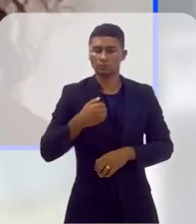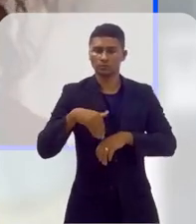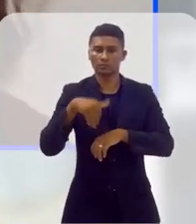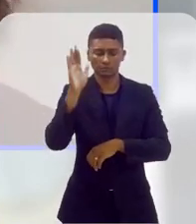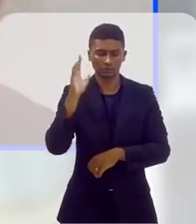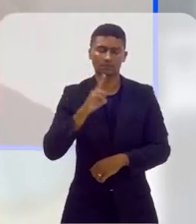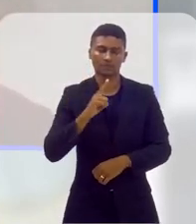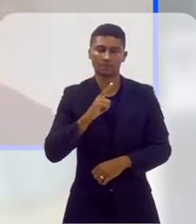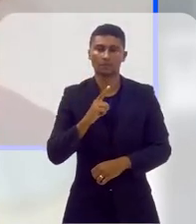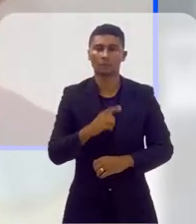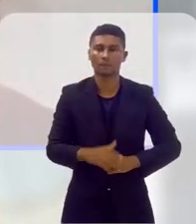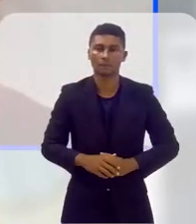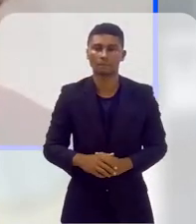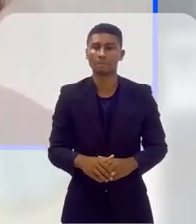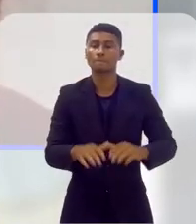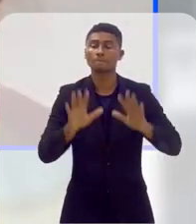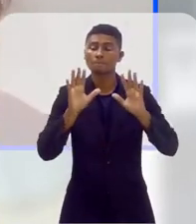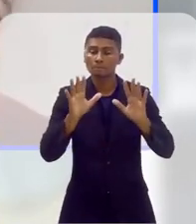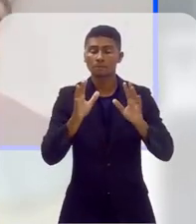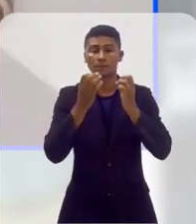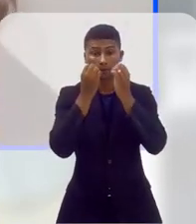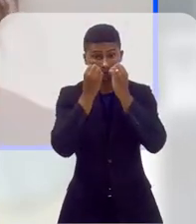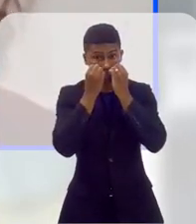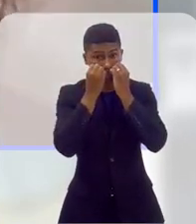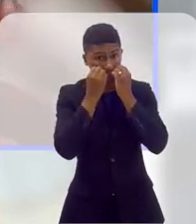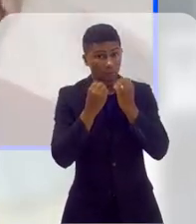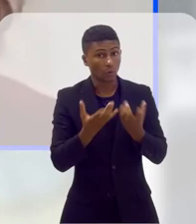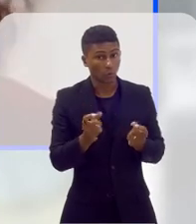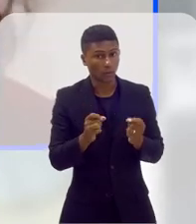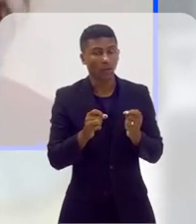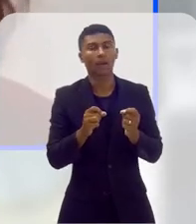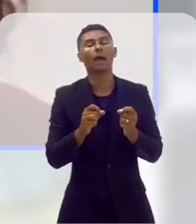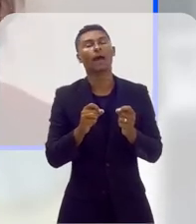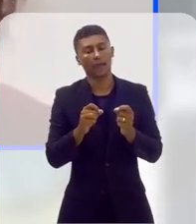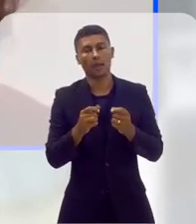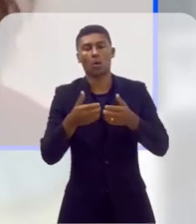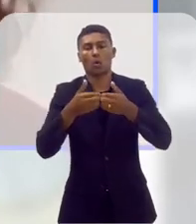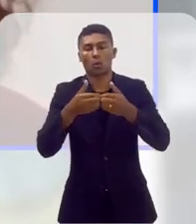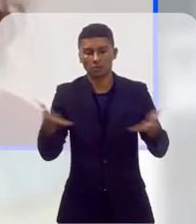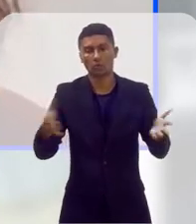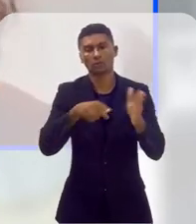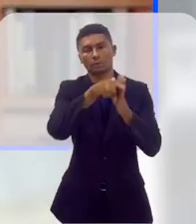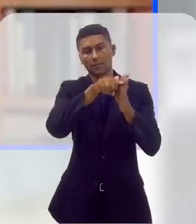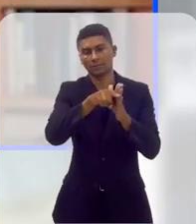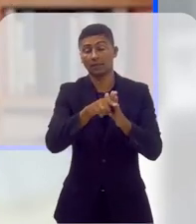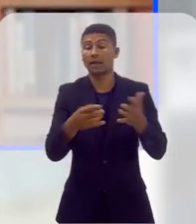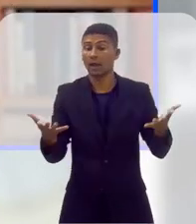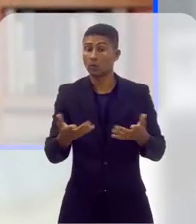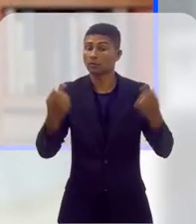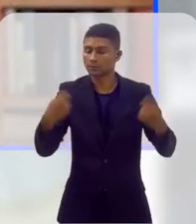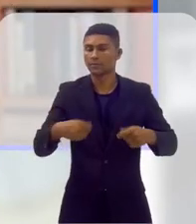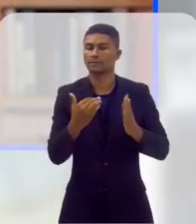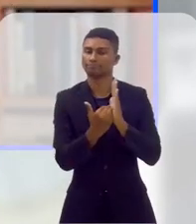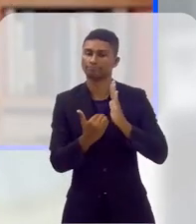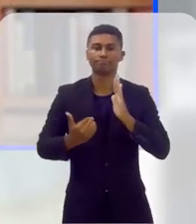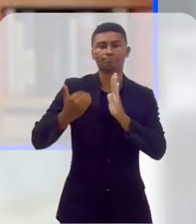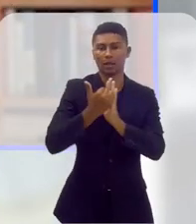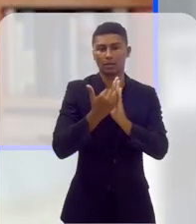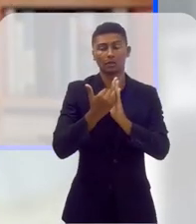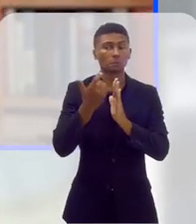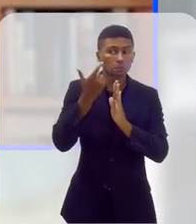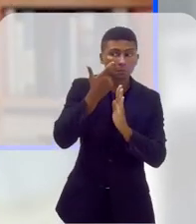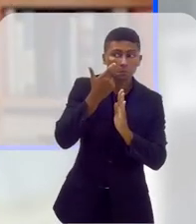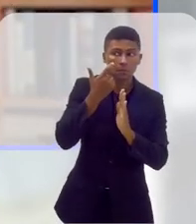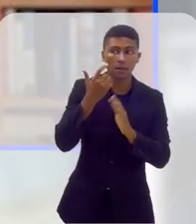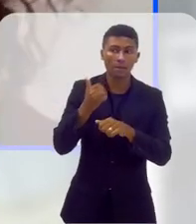apontaram, mas é algo positivo, desde que aconteceu, é isso, abriram as portas, agora a gente precisa trabalhar e pressionar